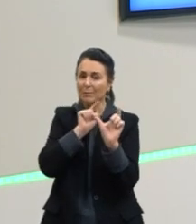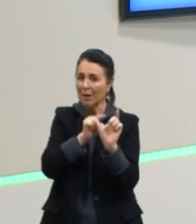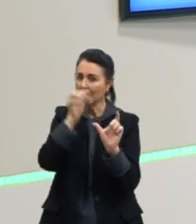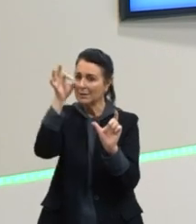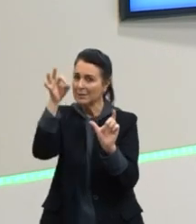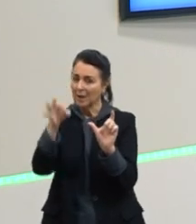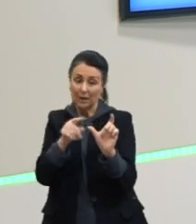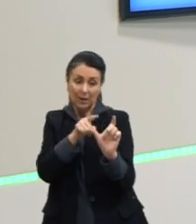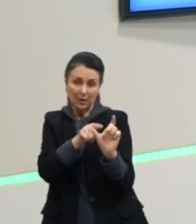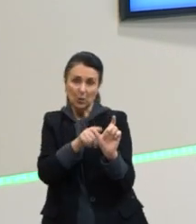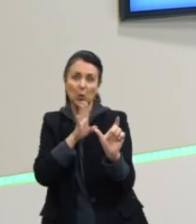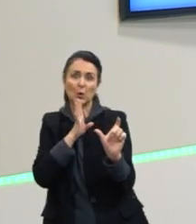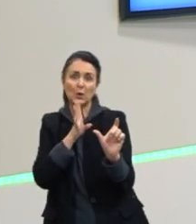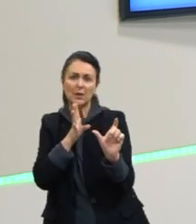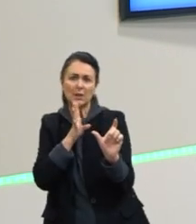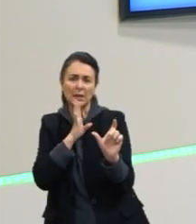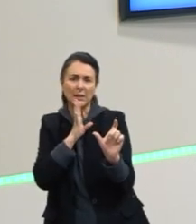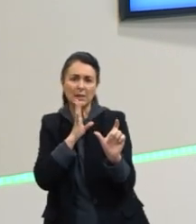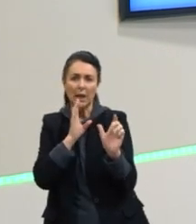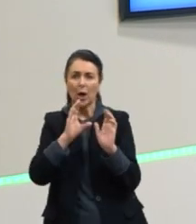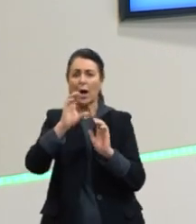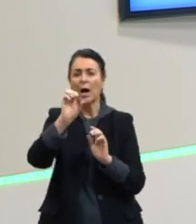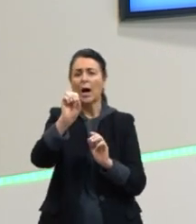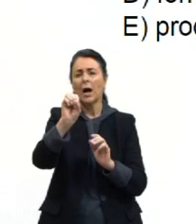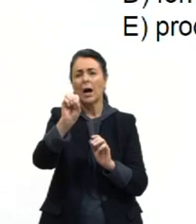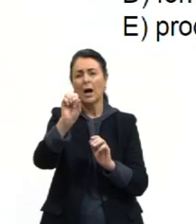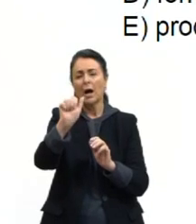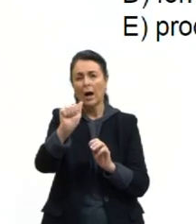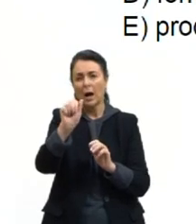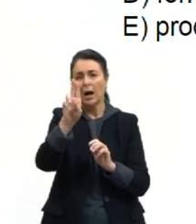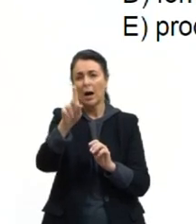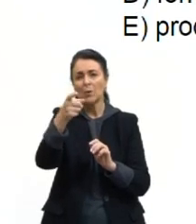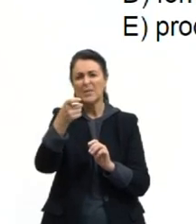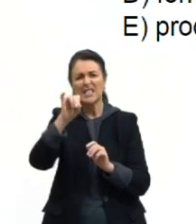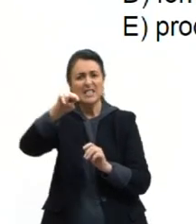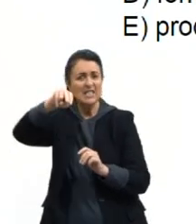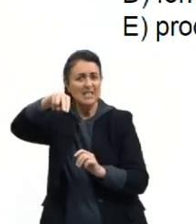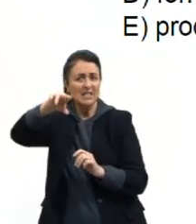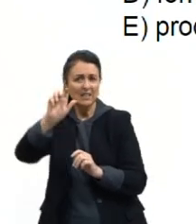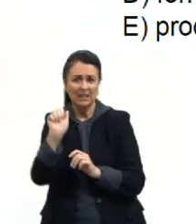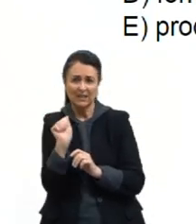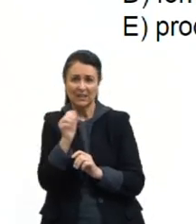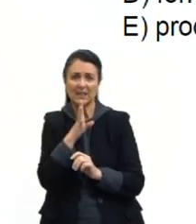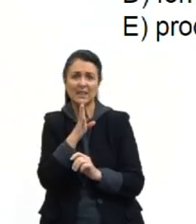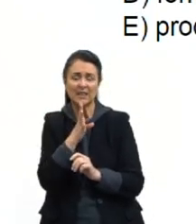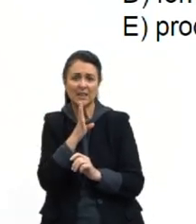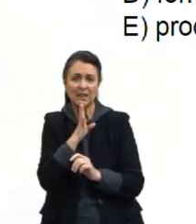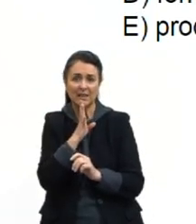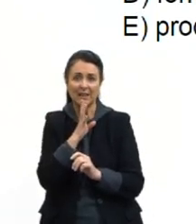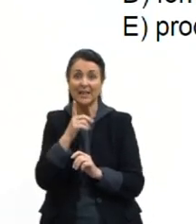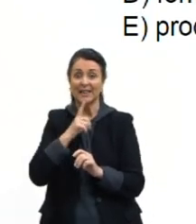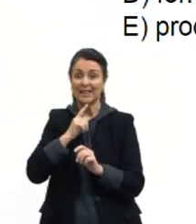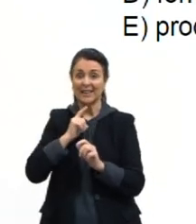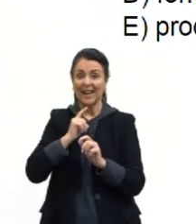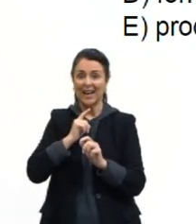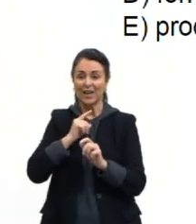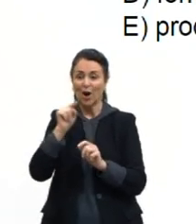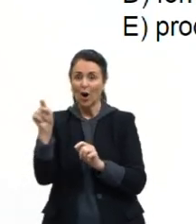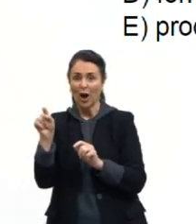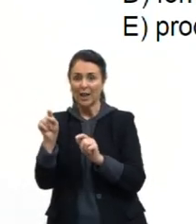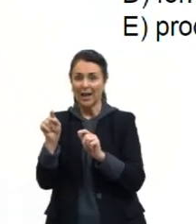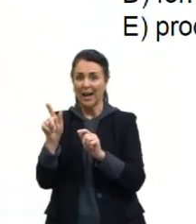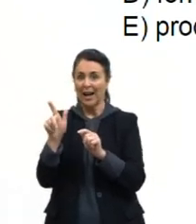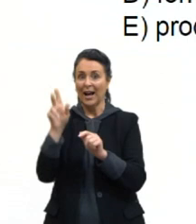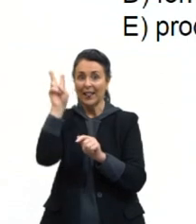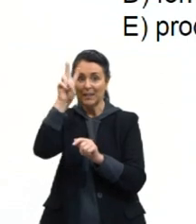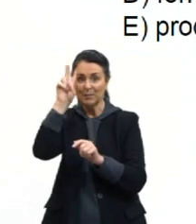Tu sabendo o conceito de auxina, tu já mata essa charada. Botei aqui uma observação, para vocês lembrarem. A auxina, então, ela